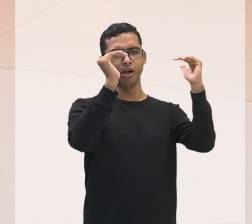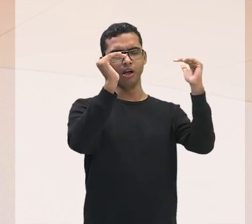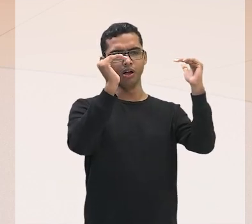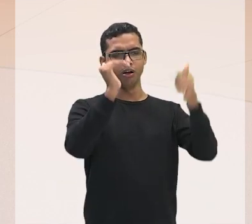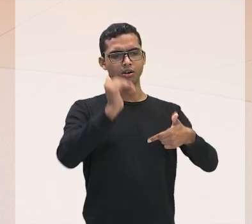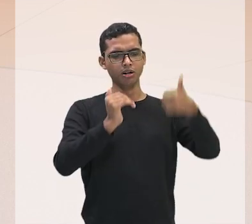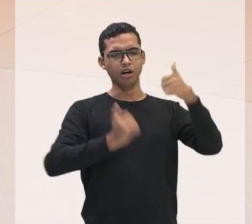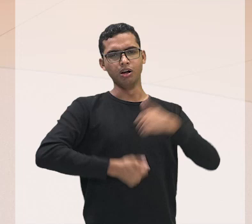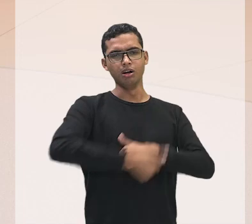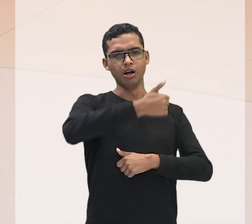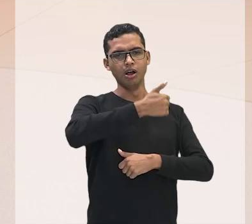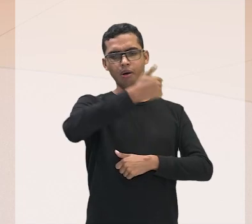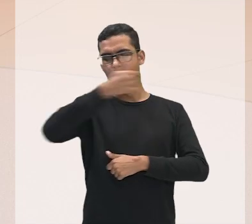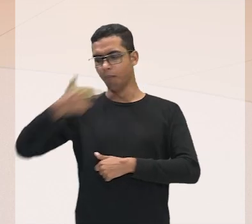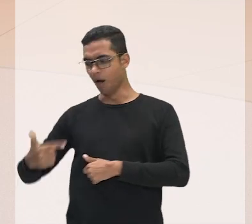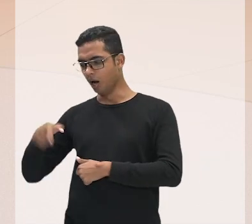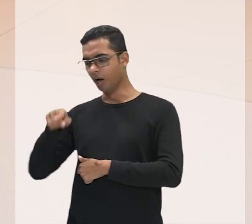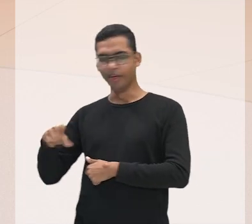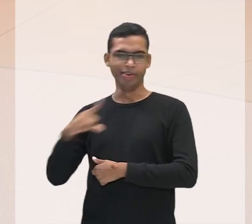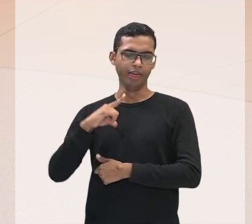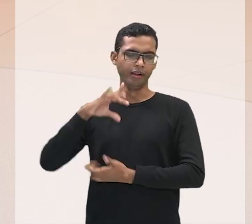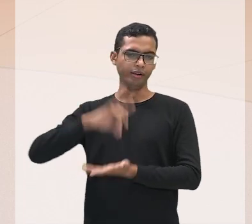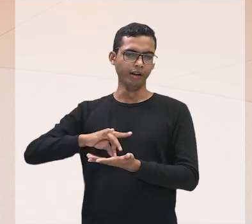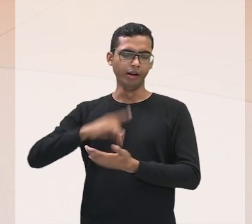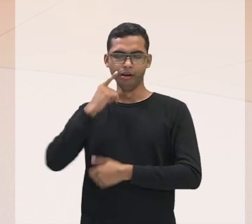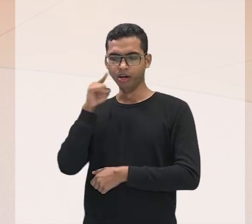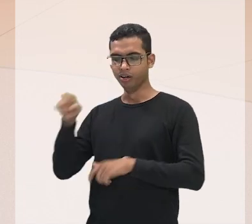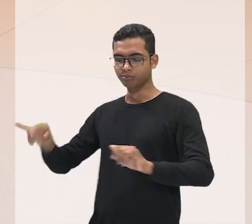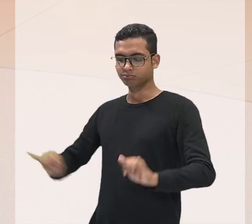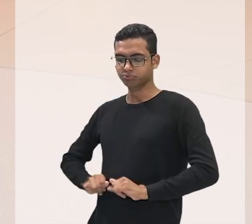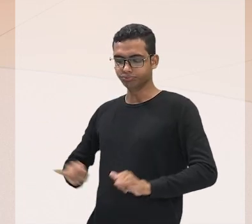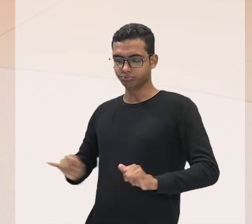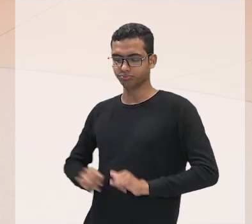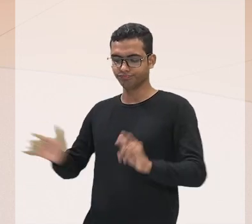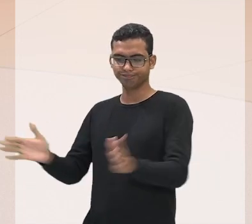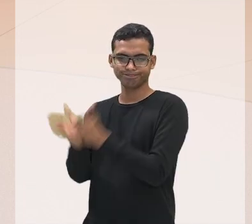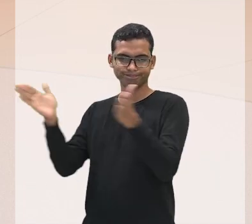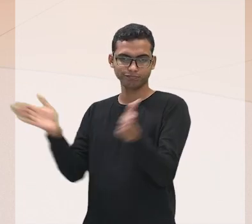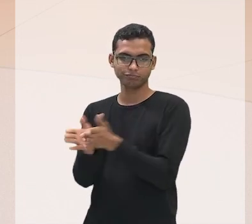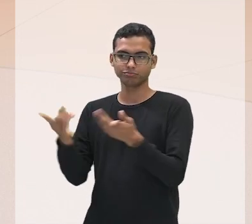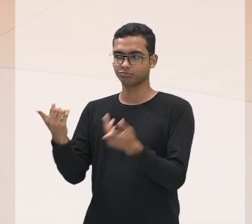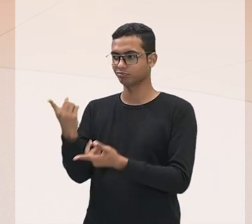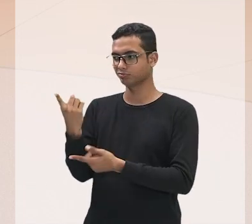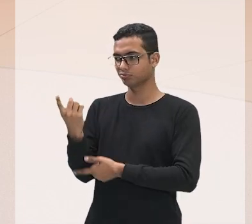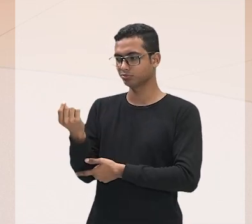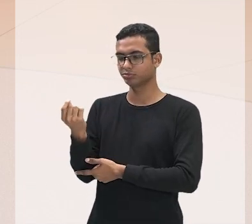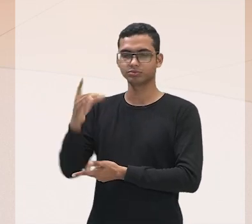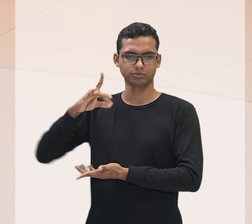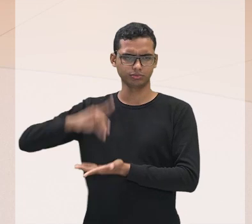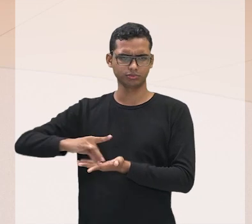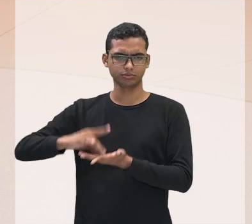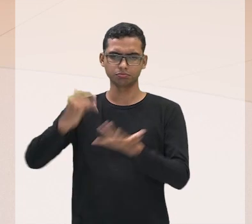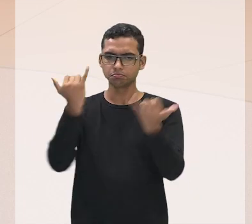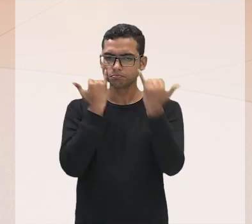questão da desigualdade de renda, principalmente, ela tem sido muito forte. Esses aqui são dados oficiais também relacionados ao Brasil